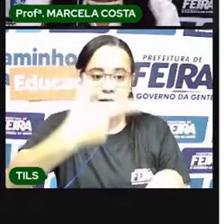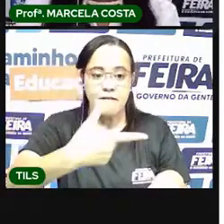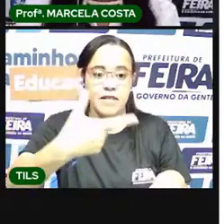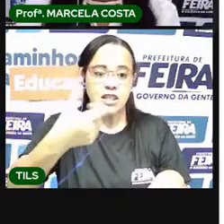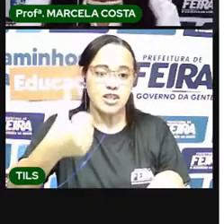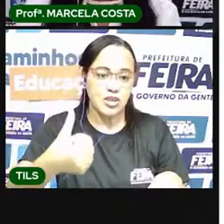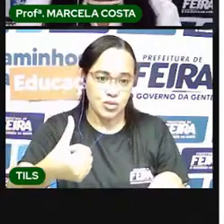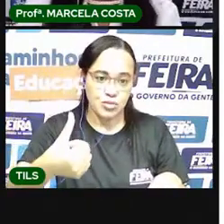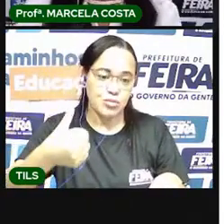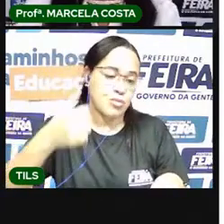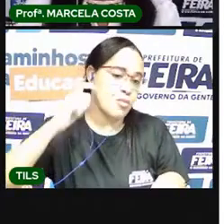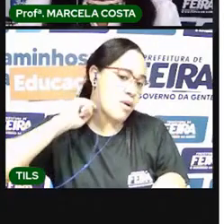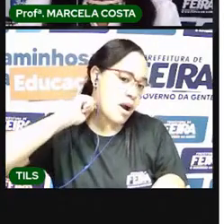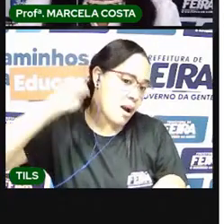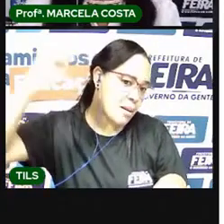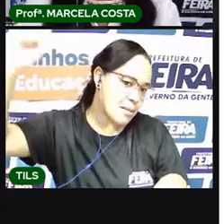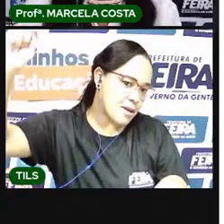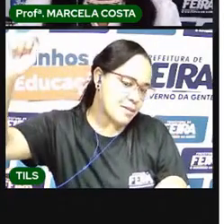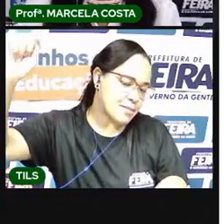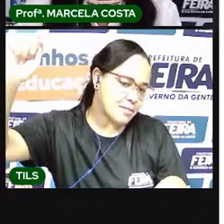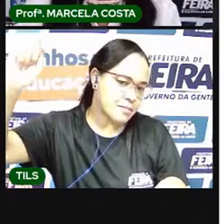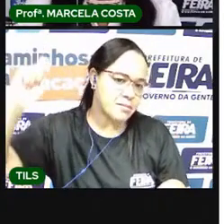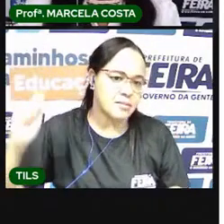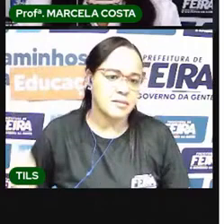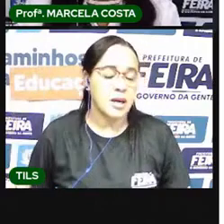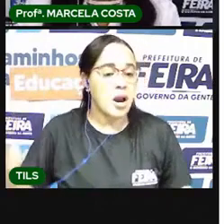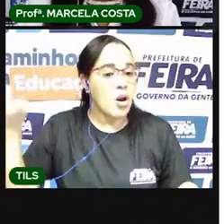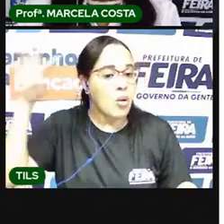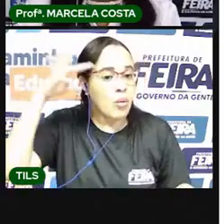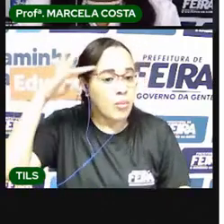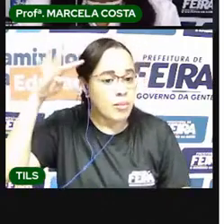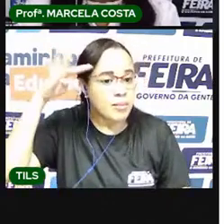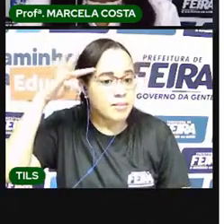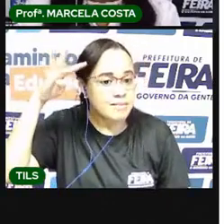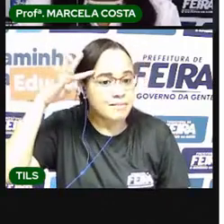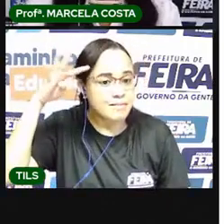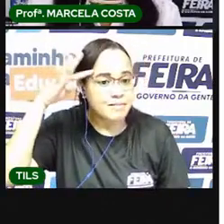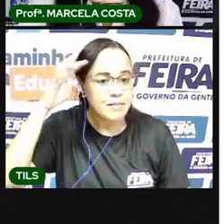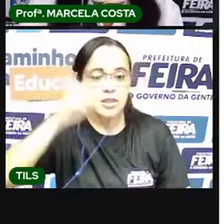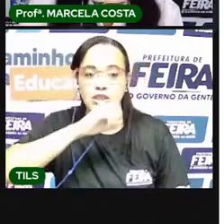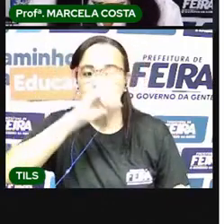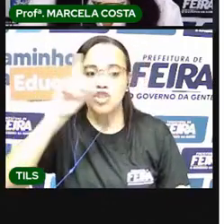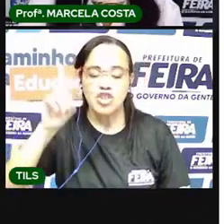Observem, crianças E vai abril de e vai cair numa quarta-feira Tá vendo?